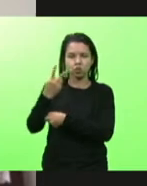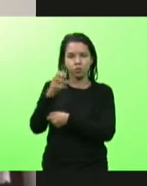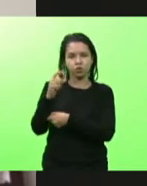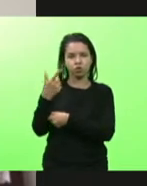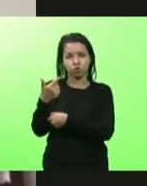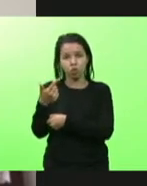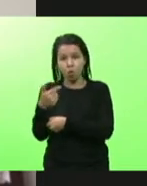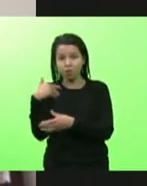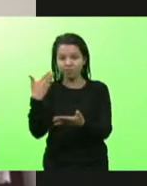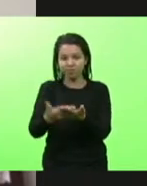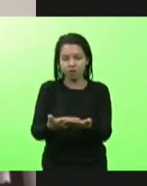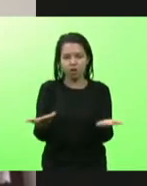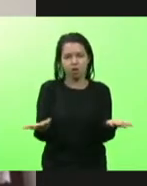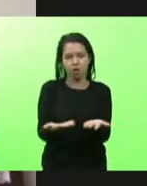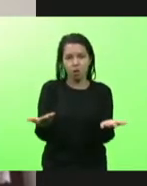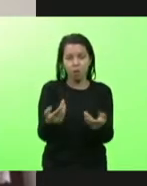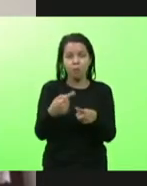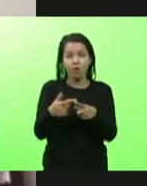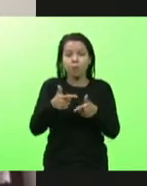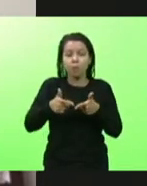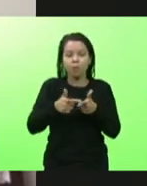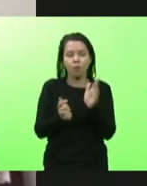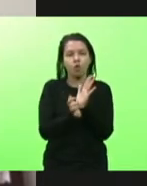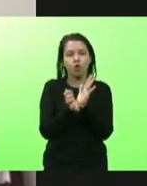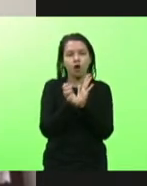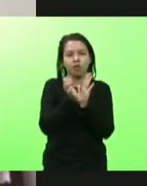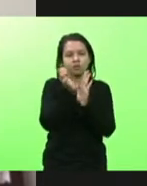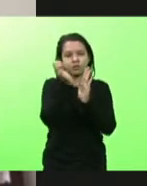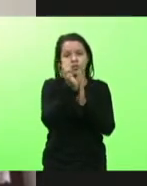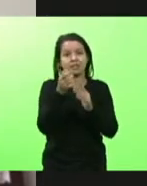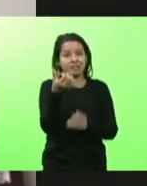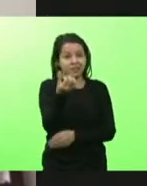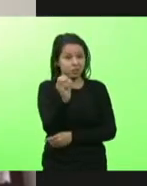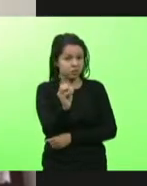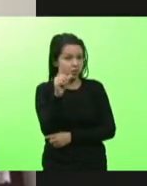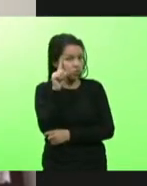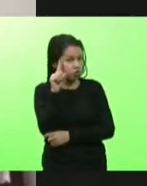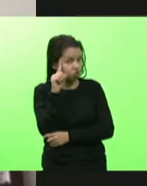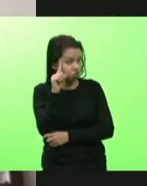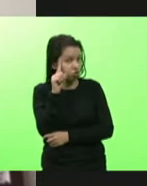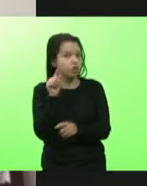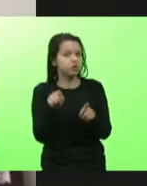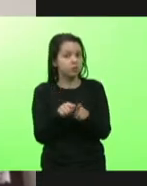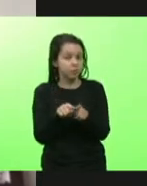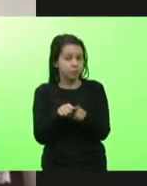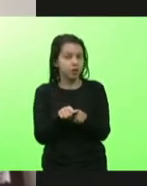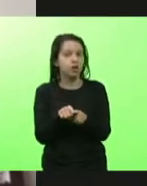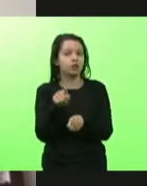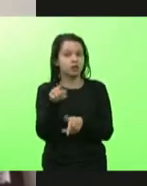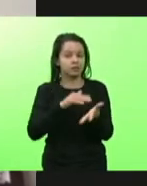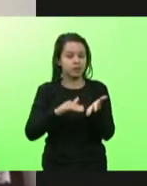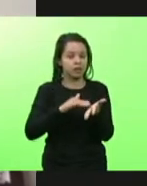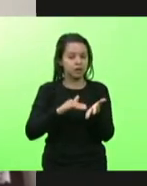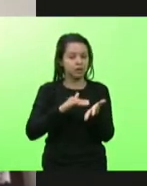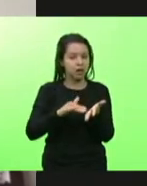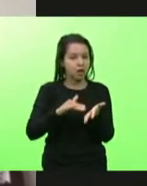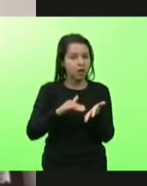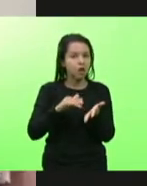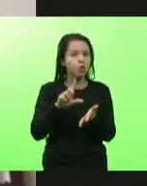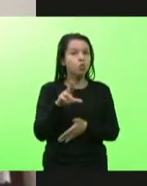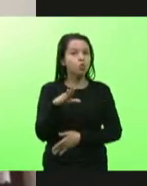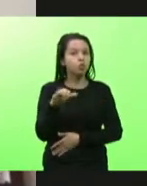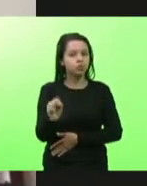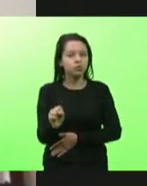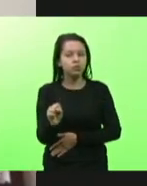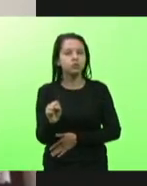problema burocrático que, em 60 dias, junto com o secretário Luiz Degartes Fosk,